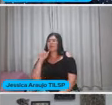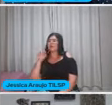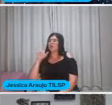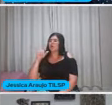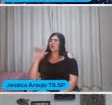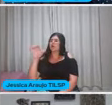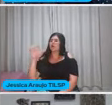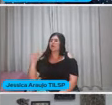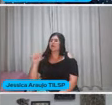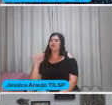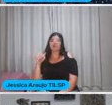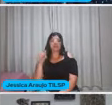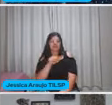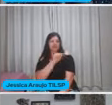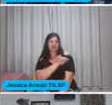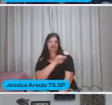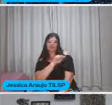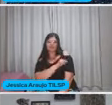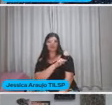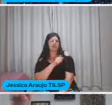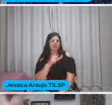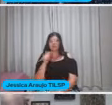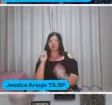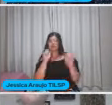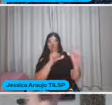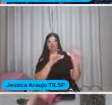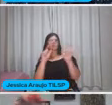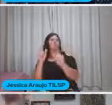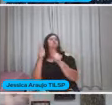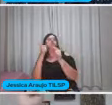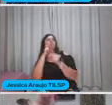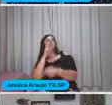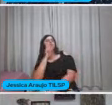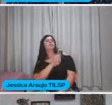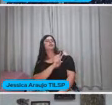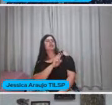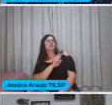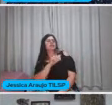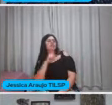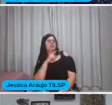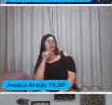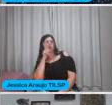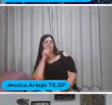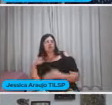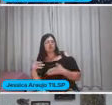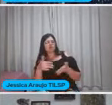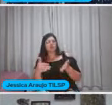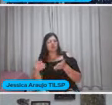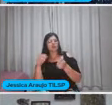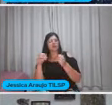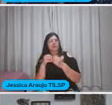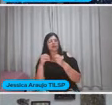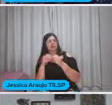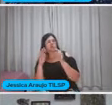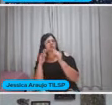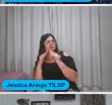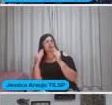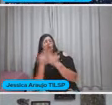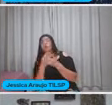trabalhar Cartaz do dia da água E não ver Como é que está a região Se tem rios Perto da minha escola Como é que está Essa situação